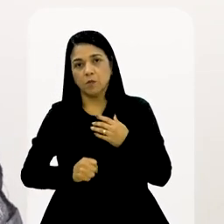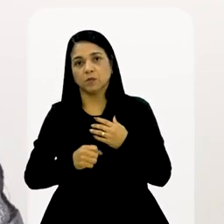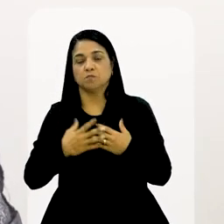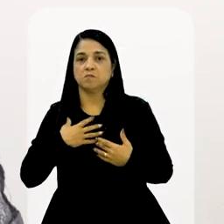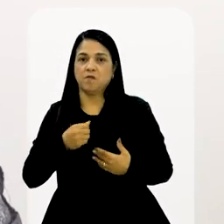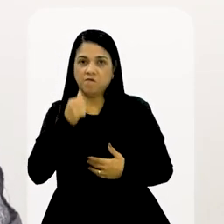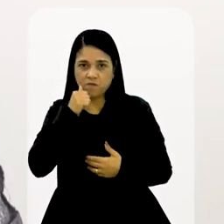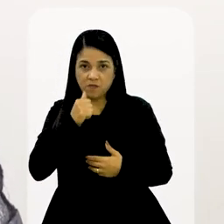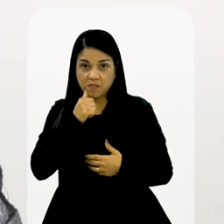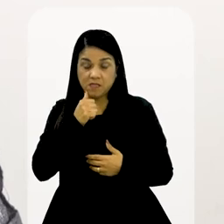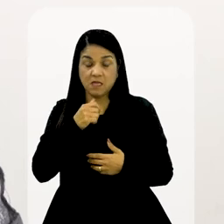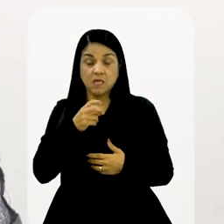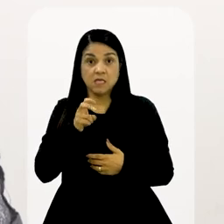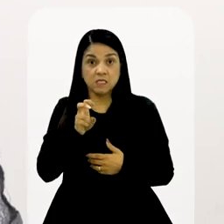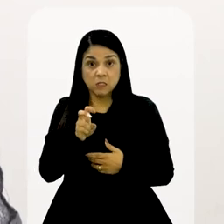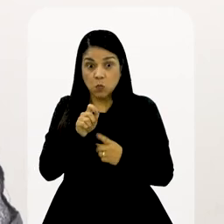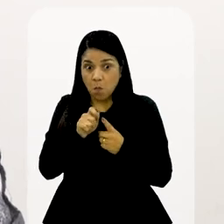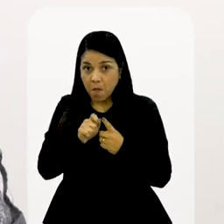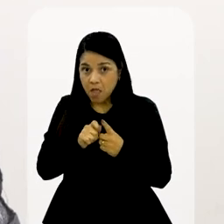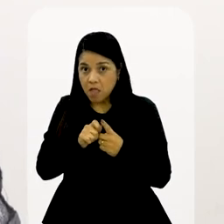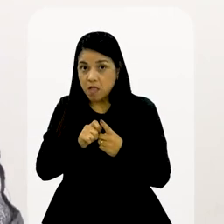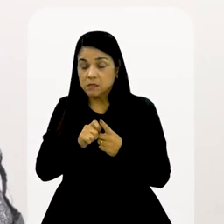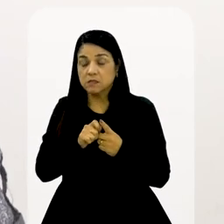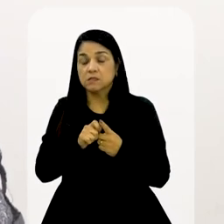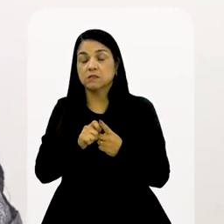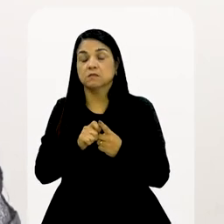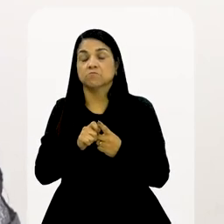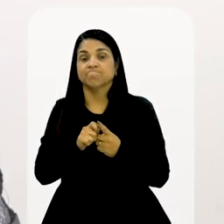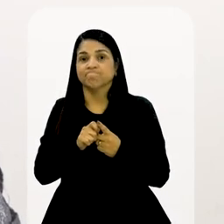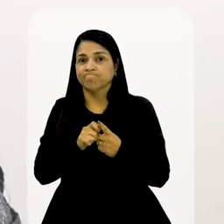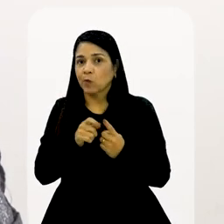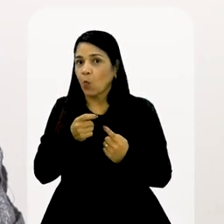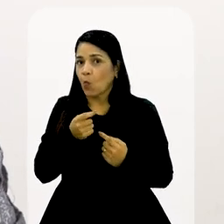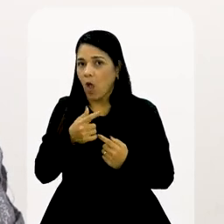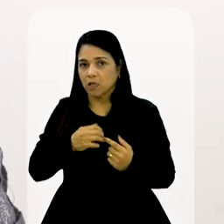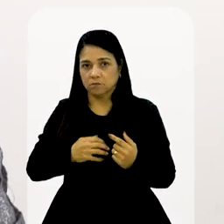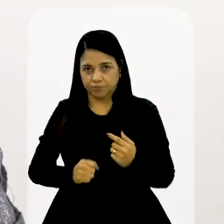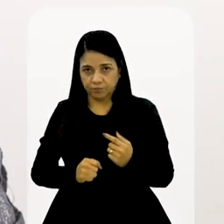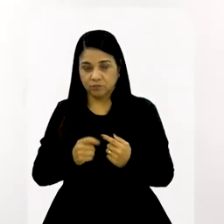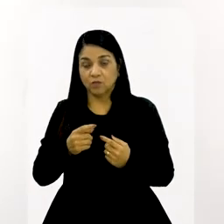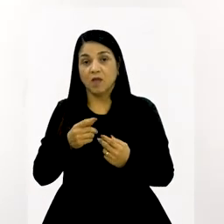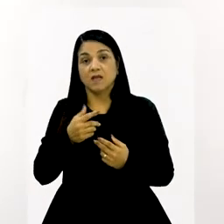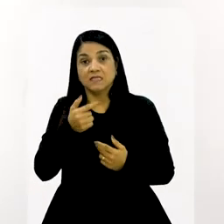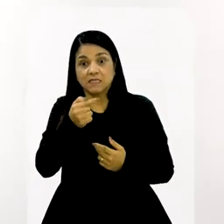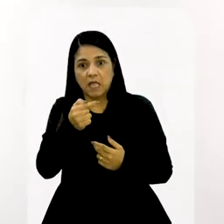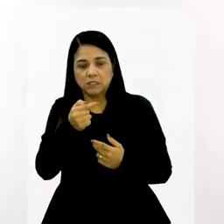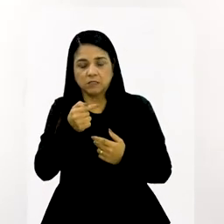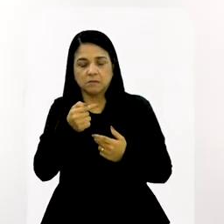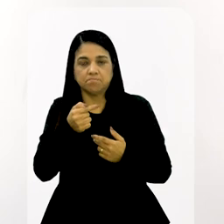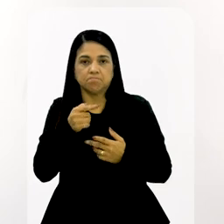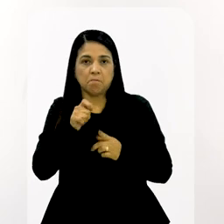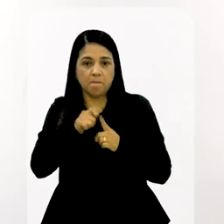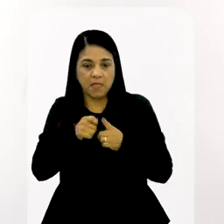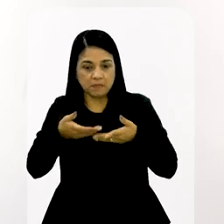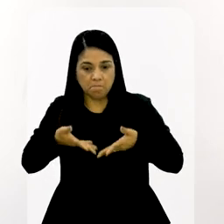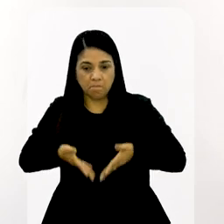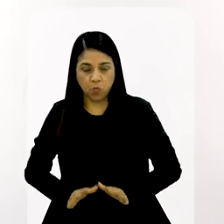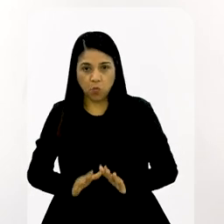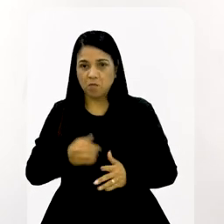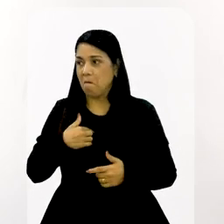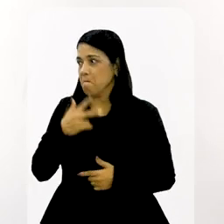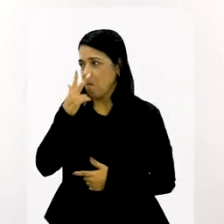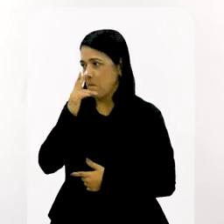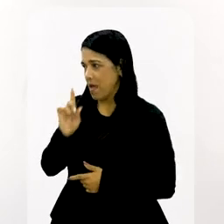desde o quinto mês, queria sair de qualquer jeito. Ela é de sete meses. Nem parece. Não parece, mas é.